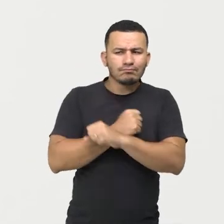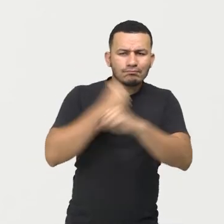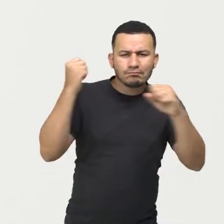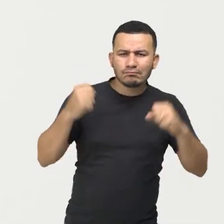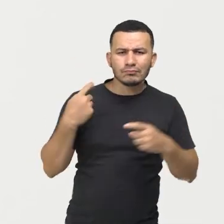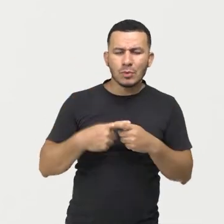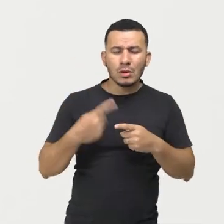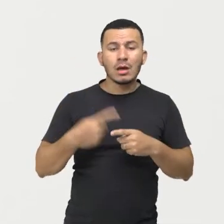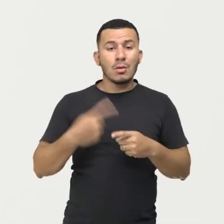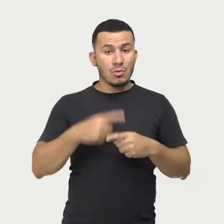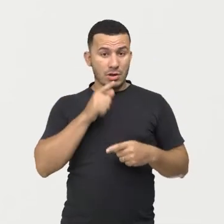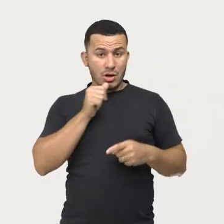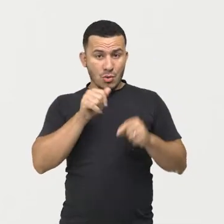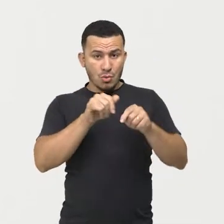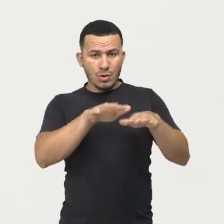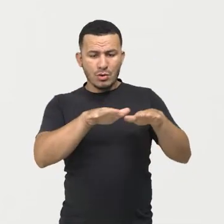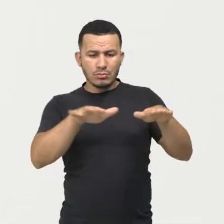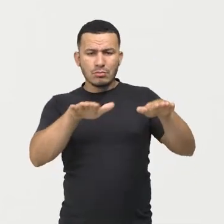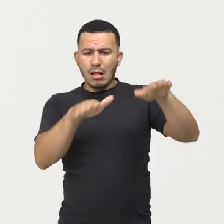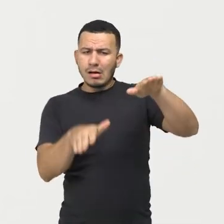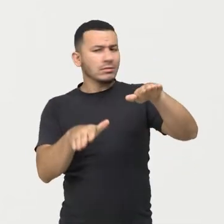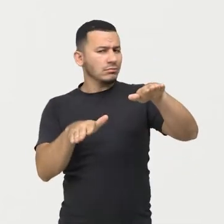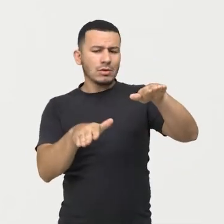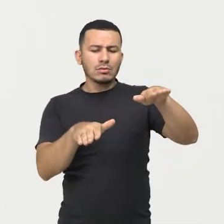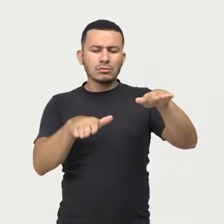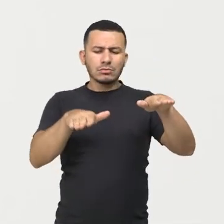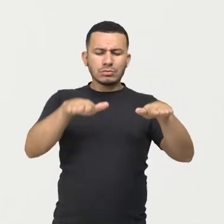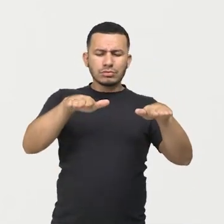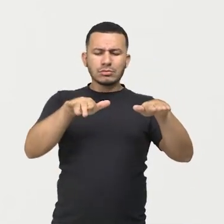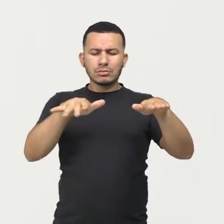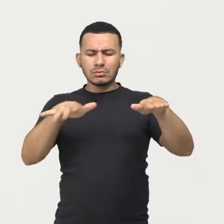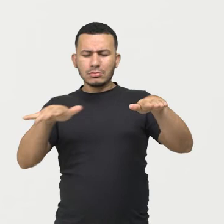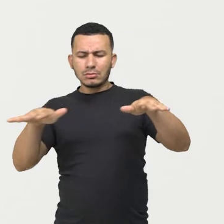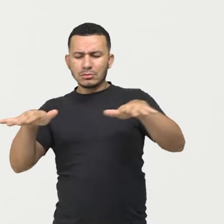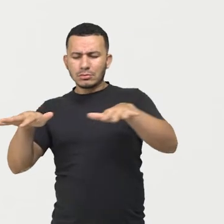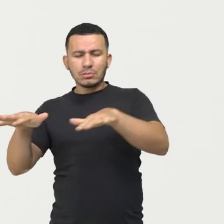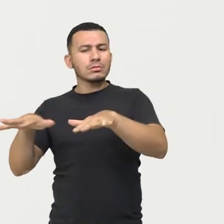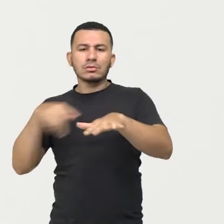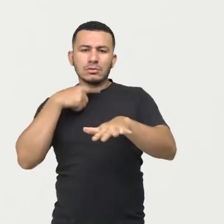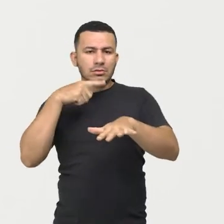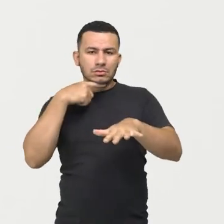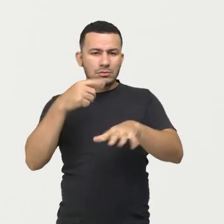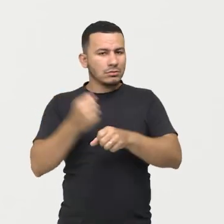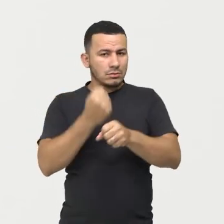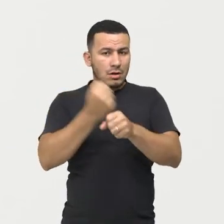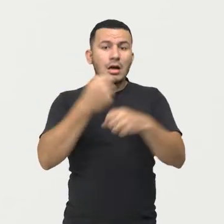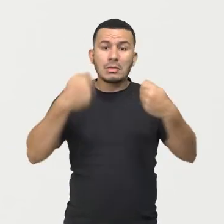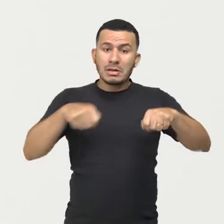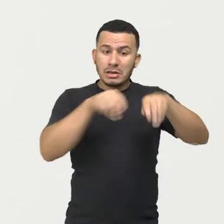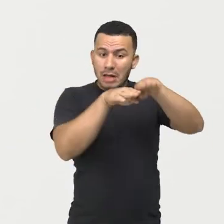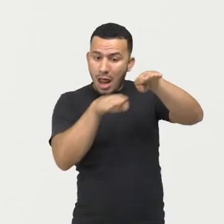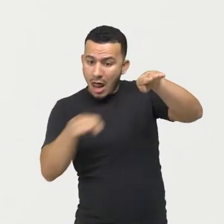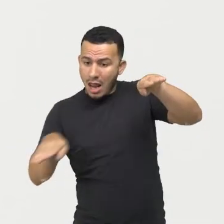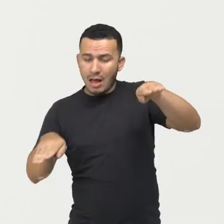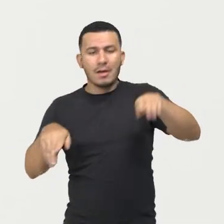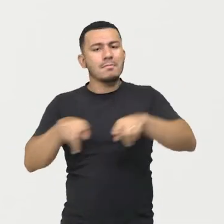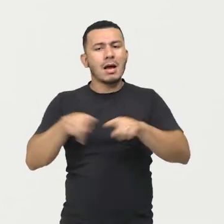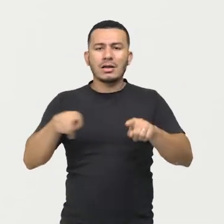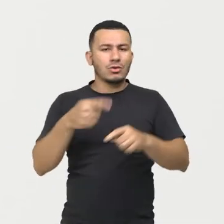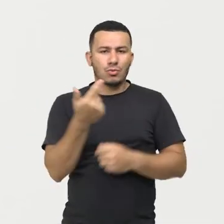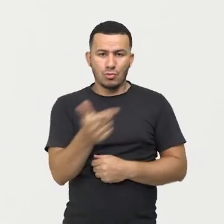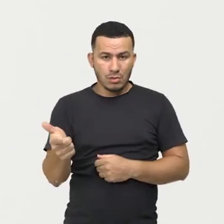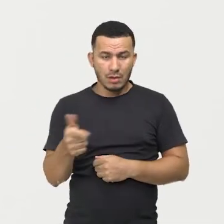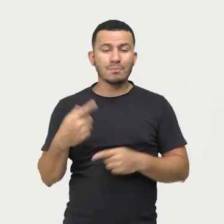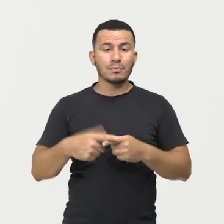pouca declividade dos rios e, consequentemente, o baixo potencial hidrelétrico. E aí, a gente justifica que é porque o Rio